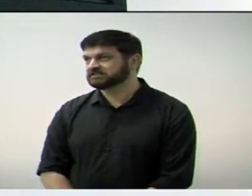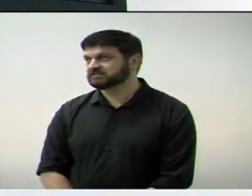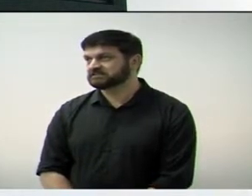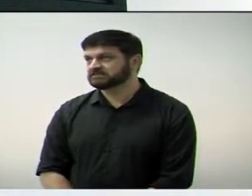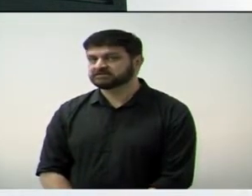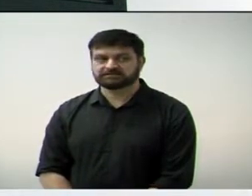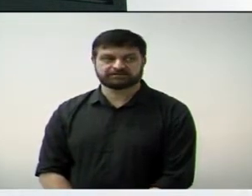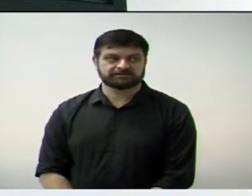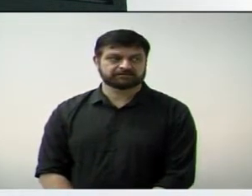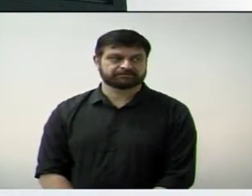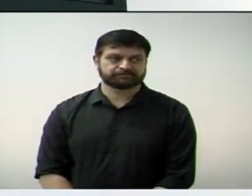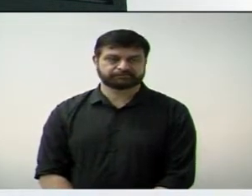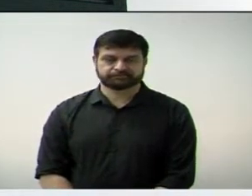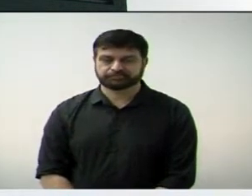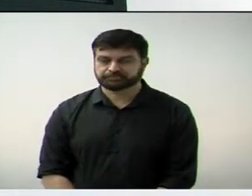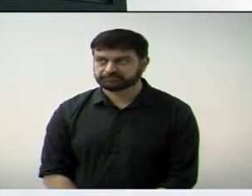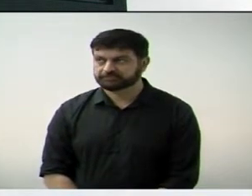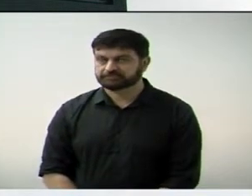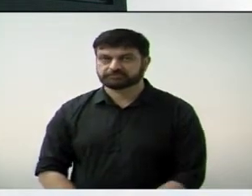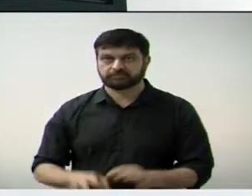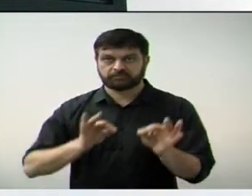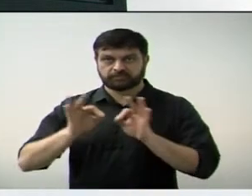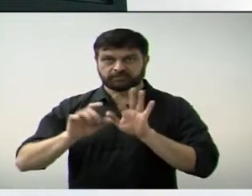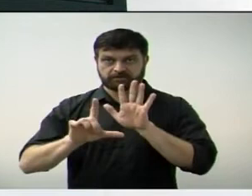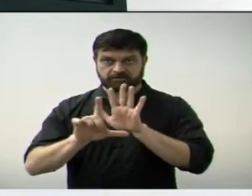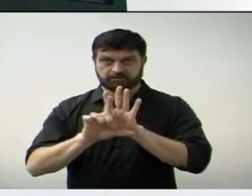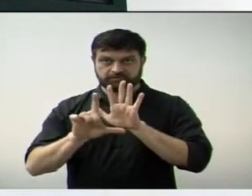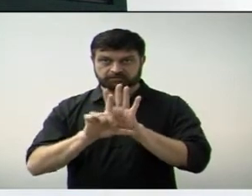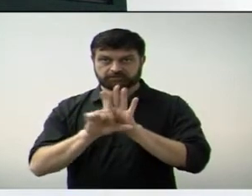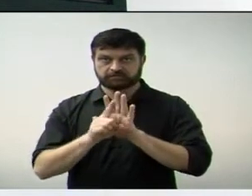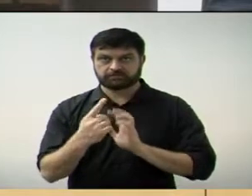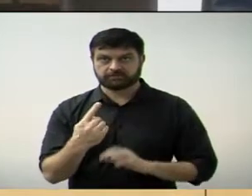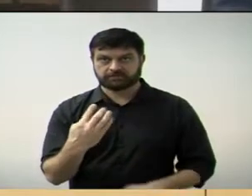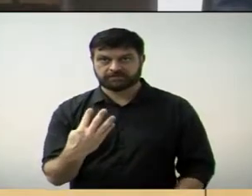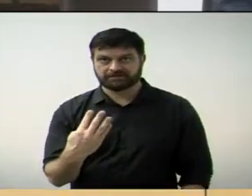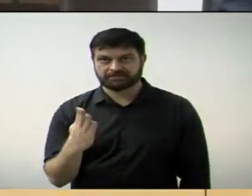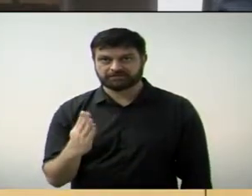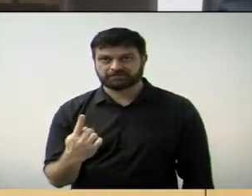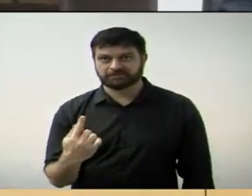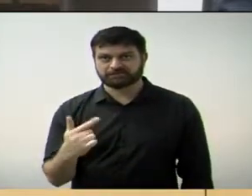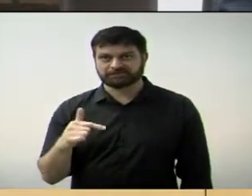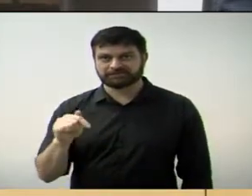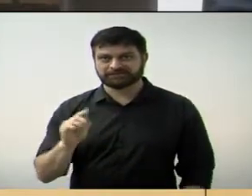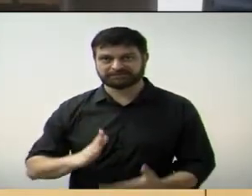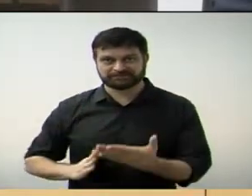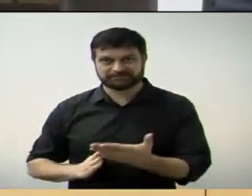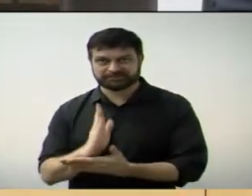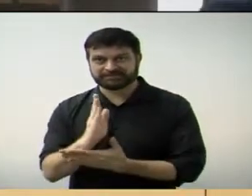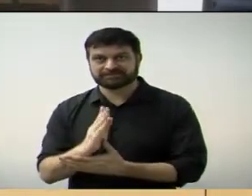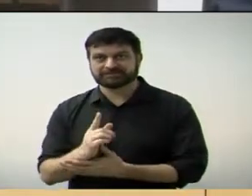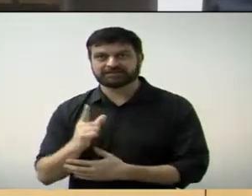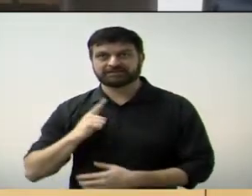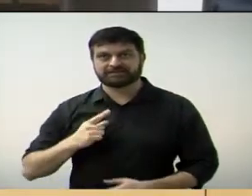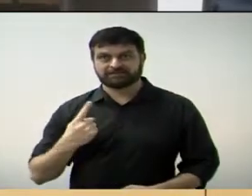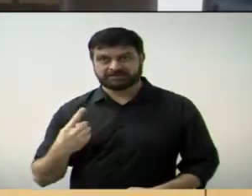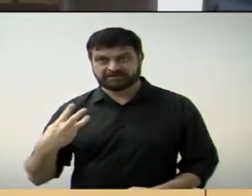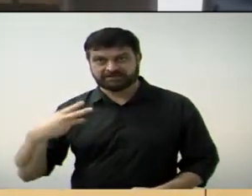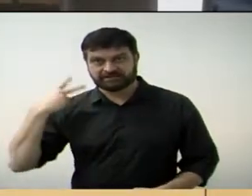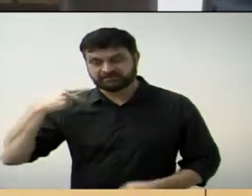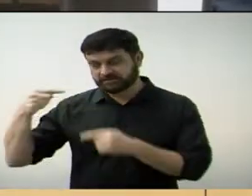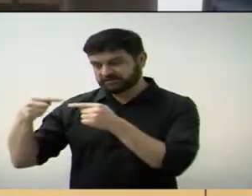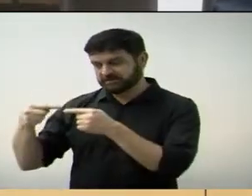O projeto de lei 14 de 2017 foi aprovado por 13 votos